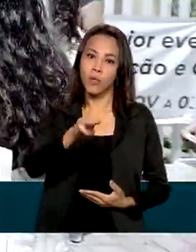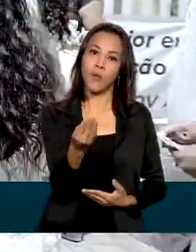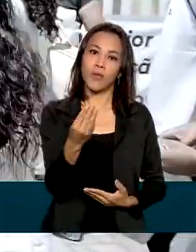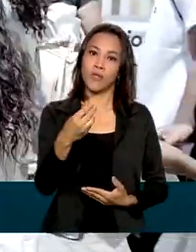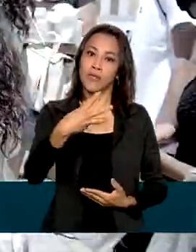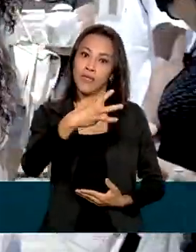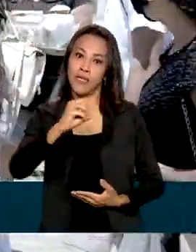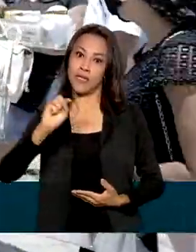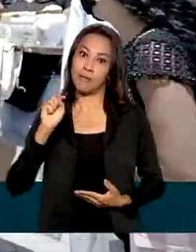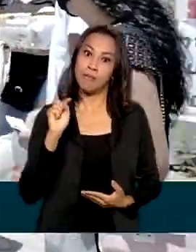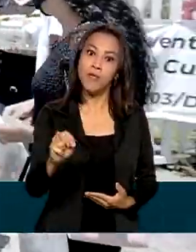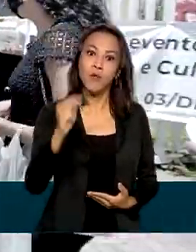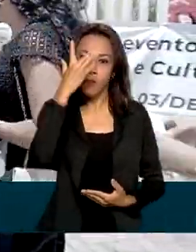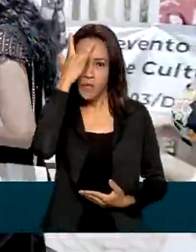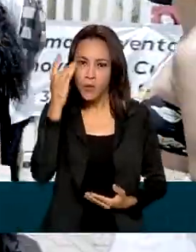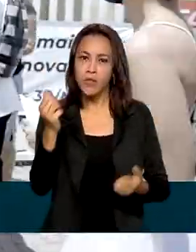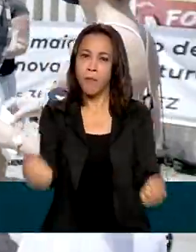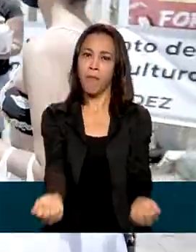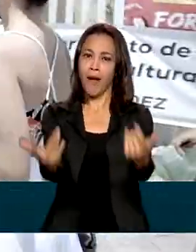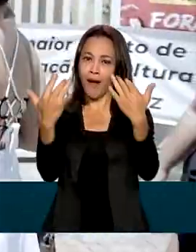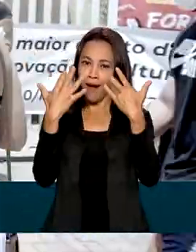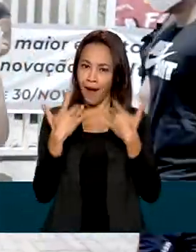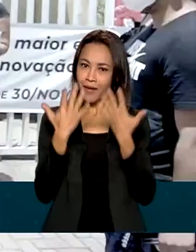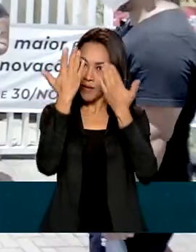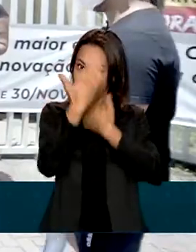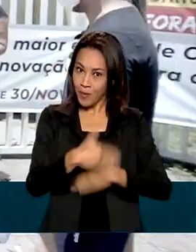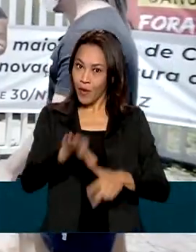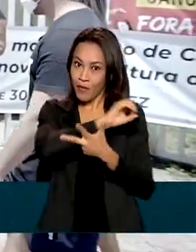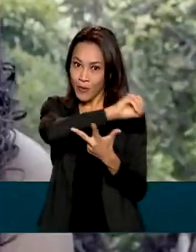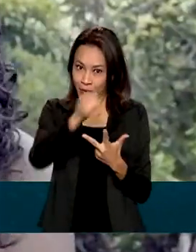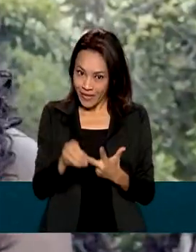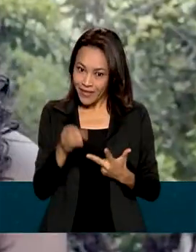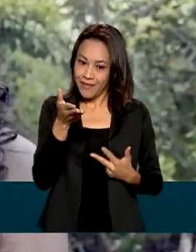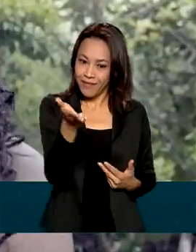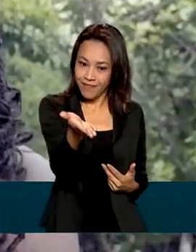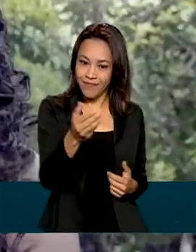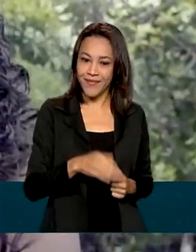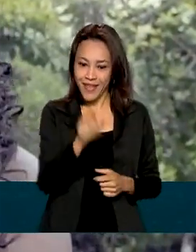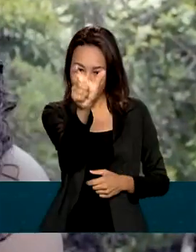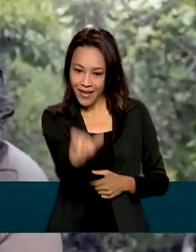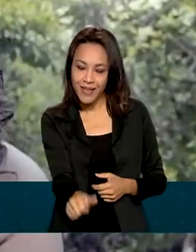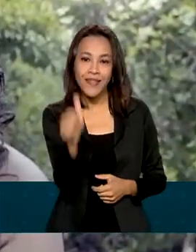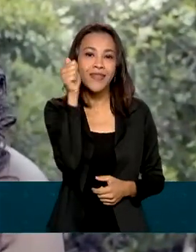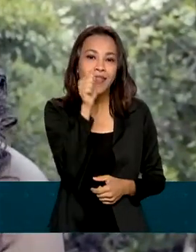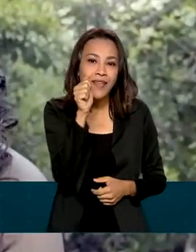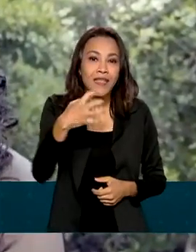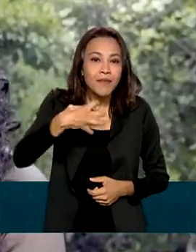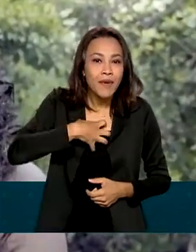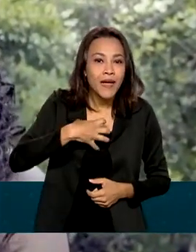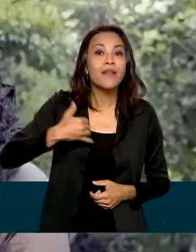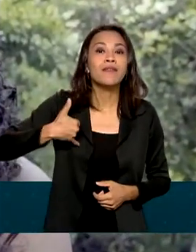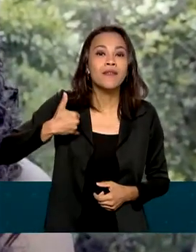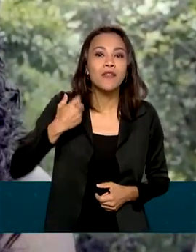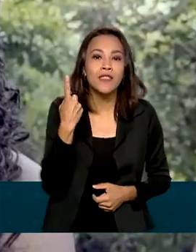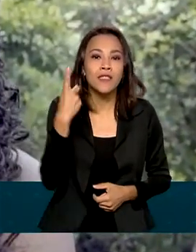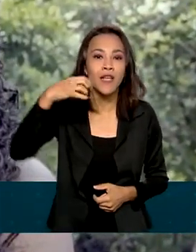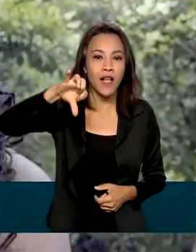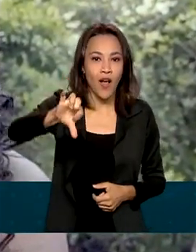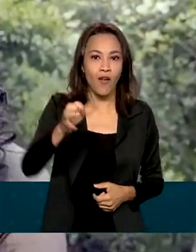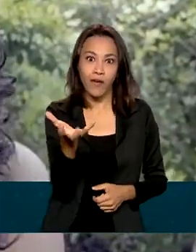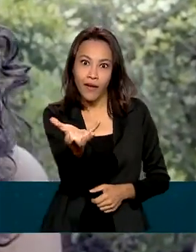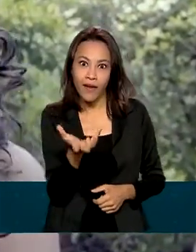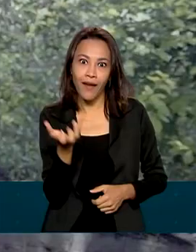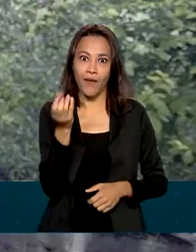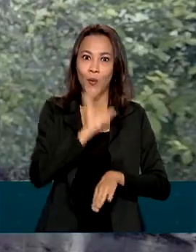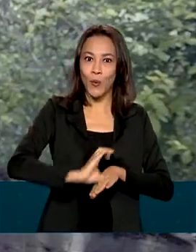compareceram ao primeiro dia do Enem e ainda estão no páreo. A Baiana Mel, de 19 anos, quer uma vaga